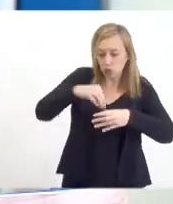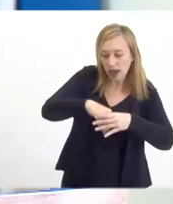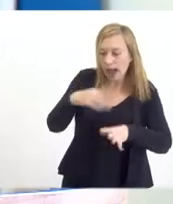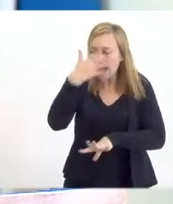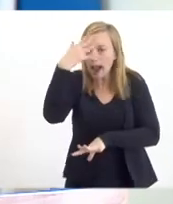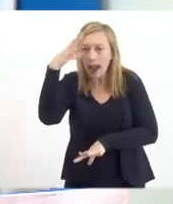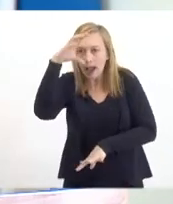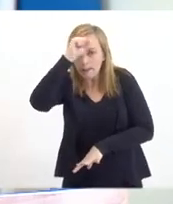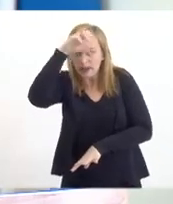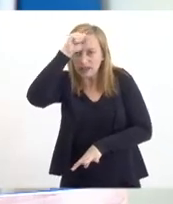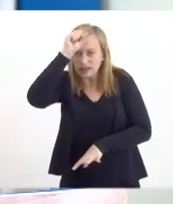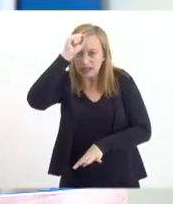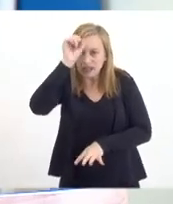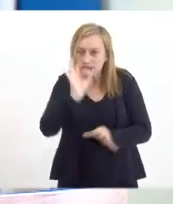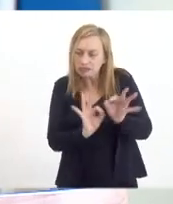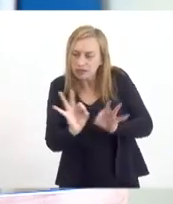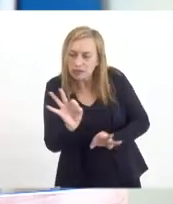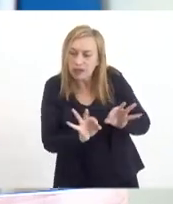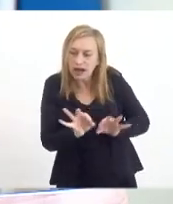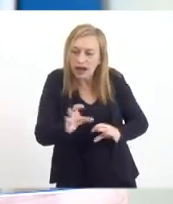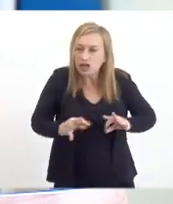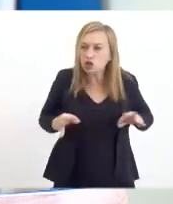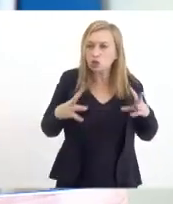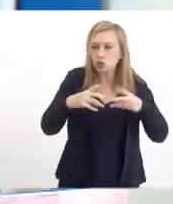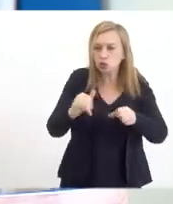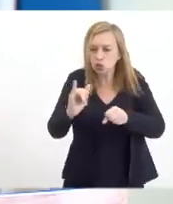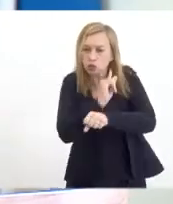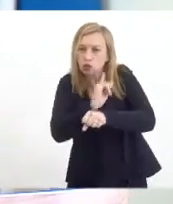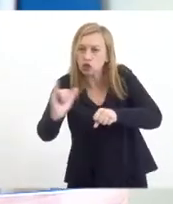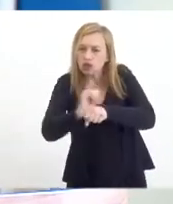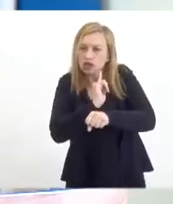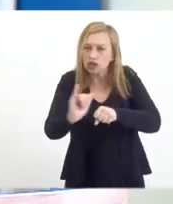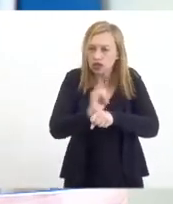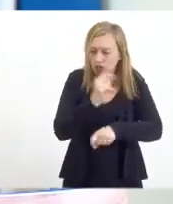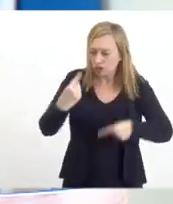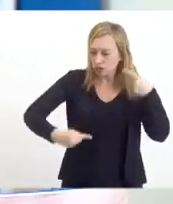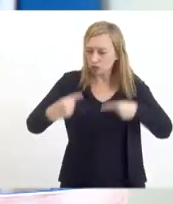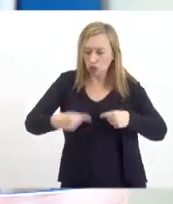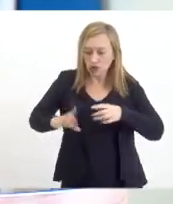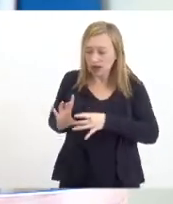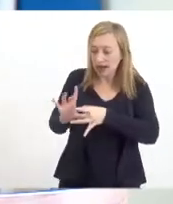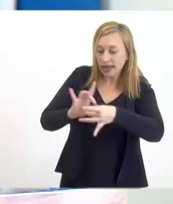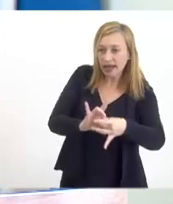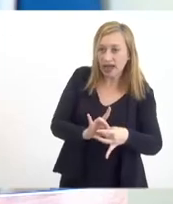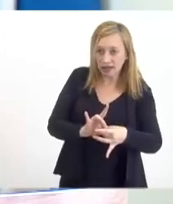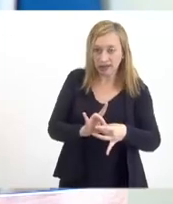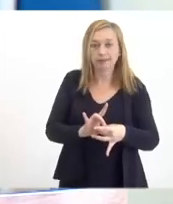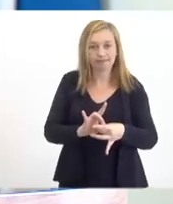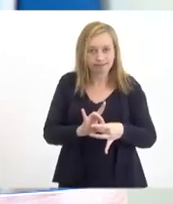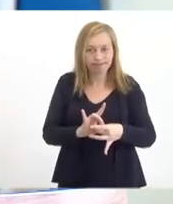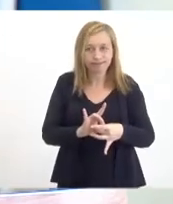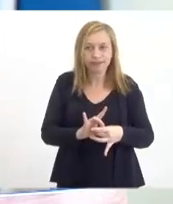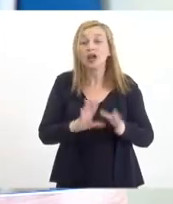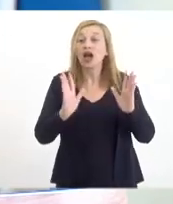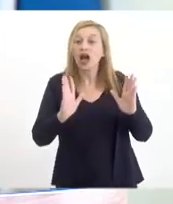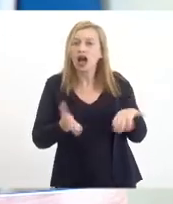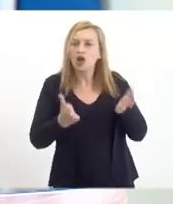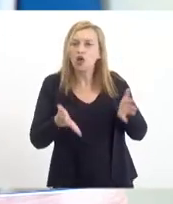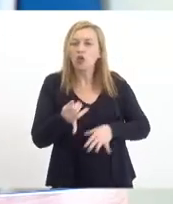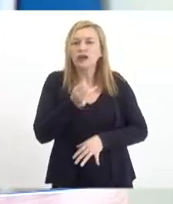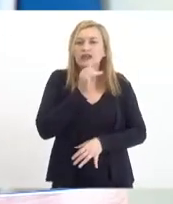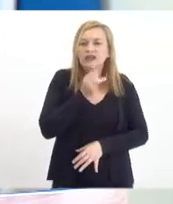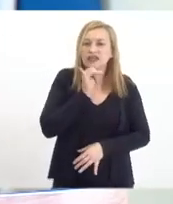a fazer lobby regional a partir de estratégias e de políticas integradas que eles desenhem. Agora, por exemplo,